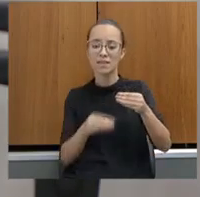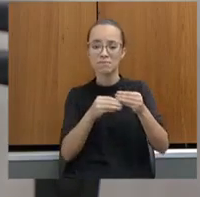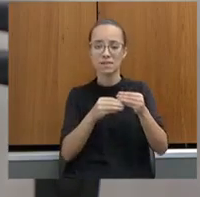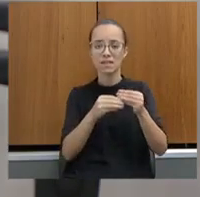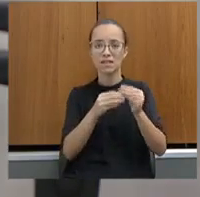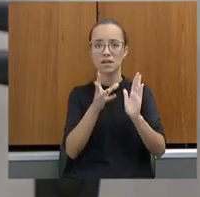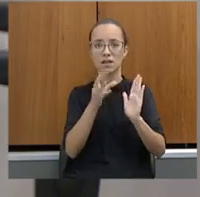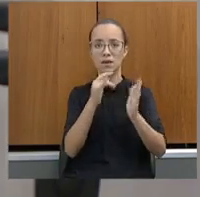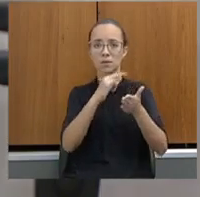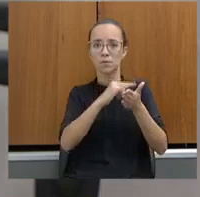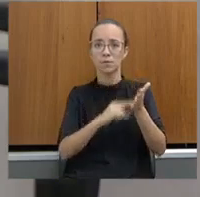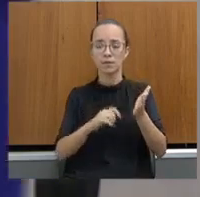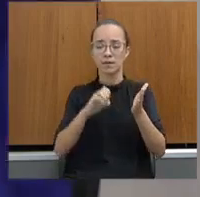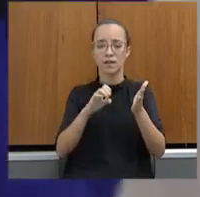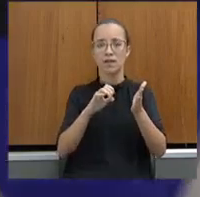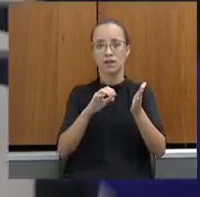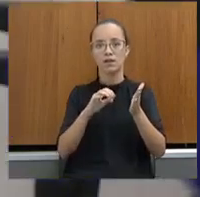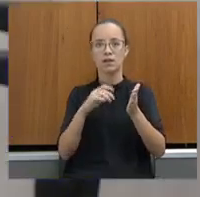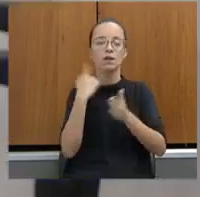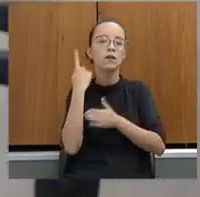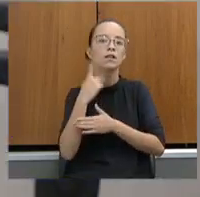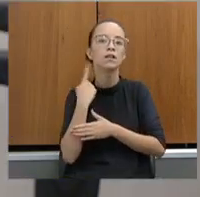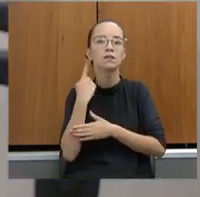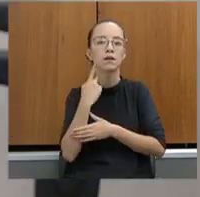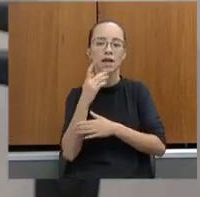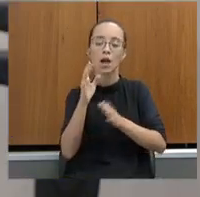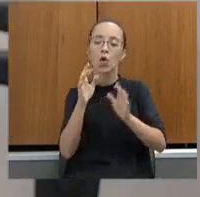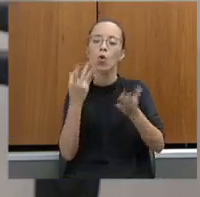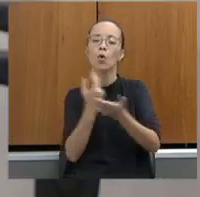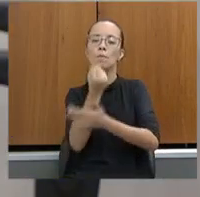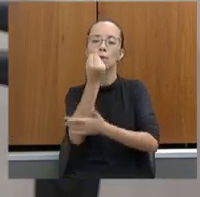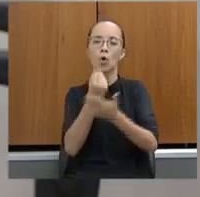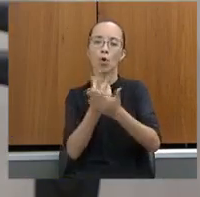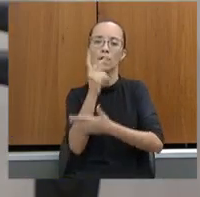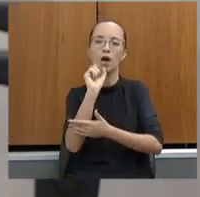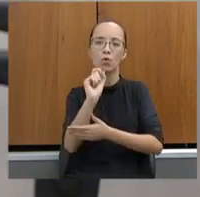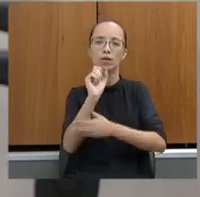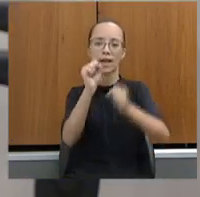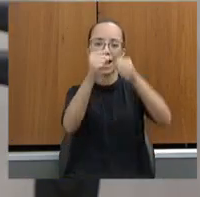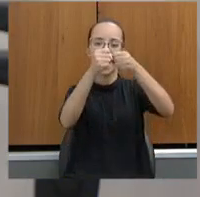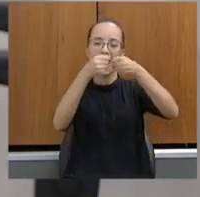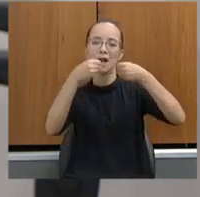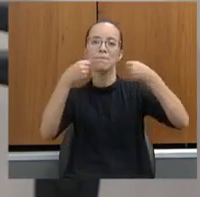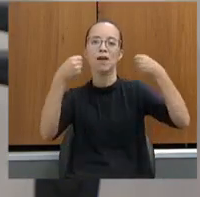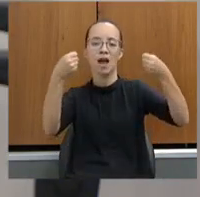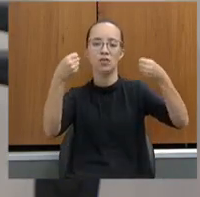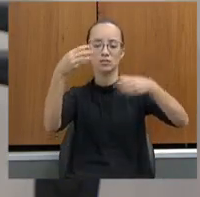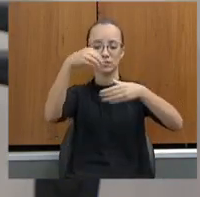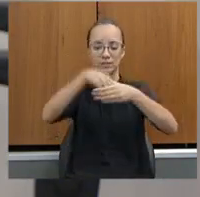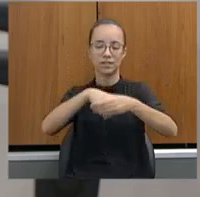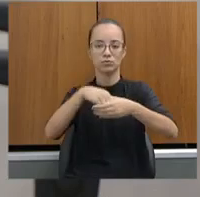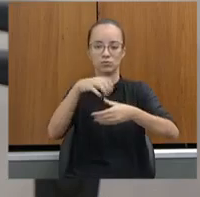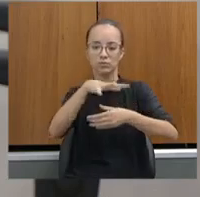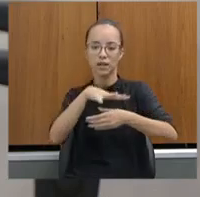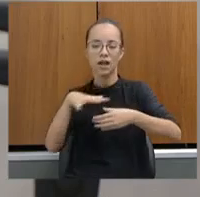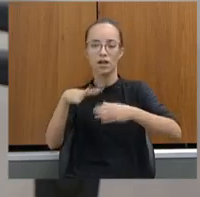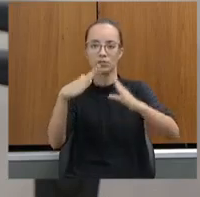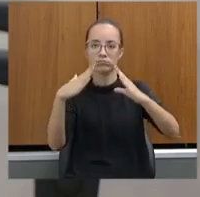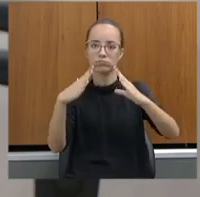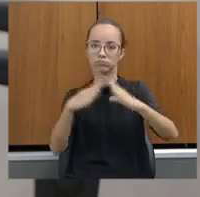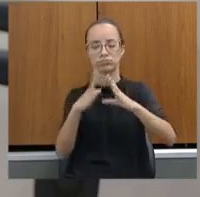armários, para que armários sejam disponibilizados dentro do alojamento para que ele tenha dignidade de chegar e pegar,